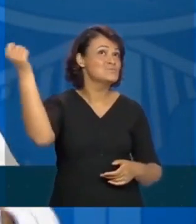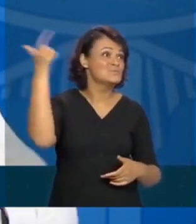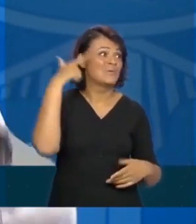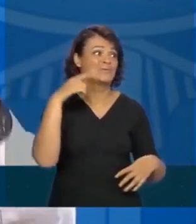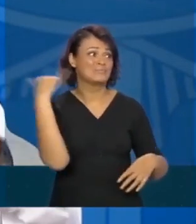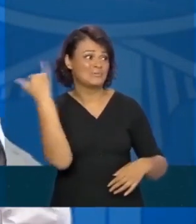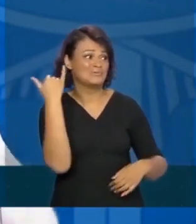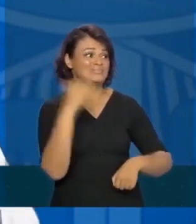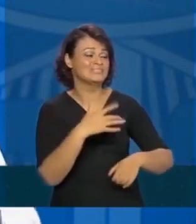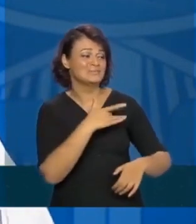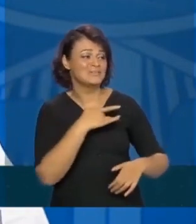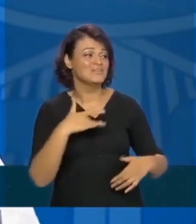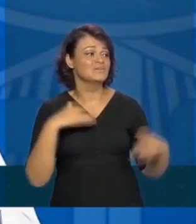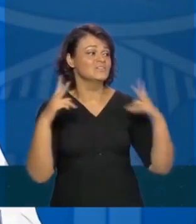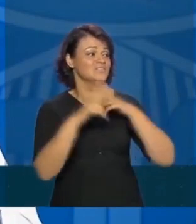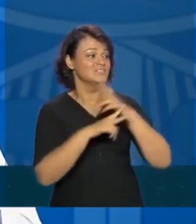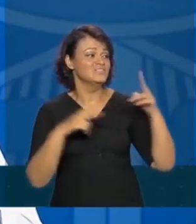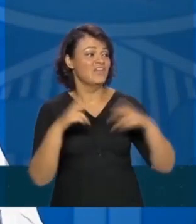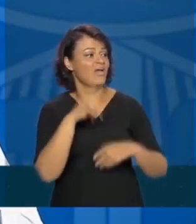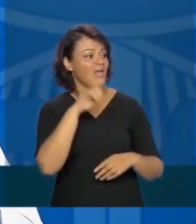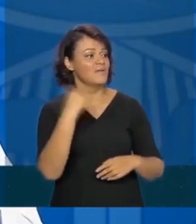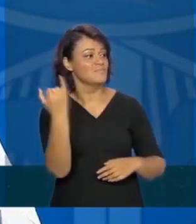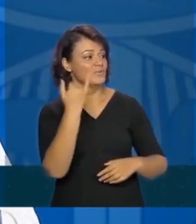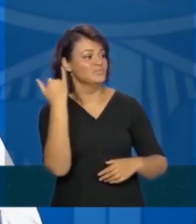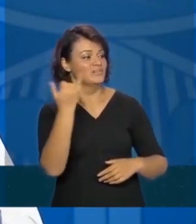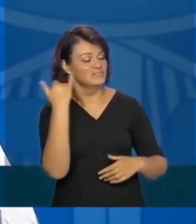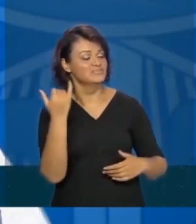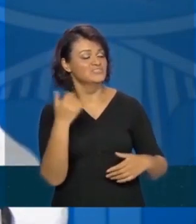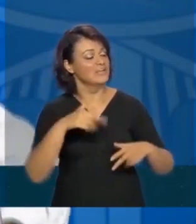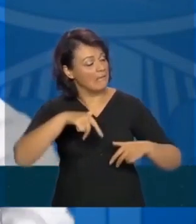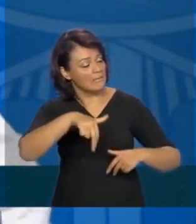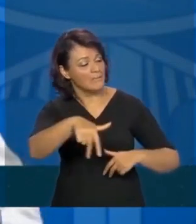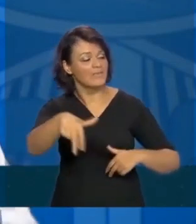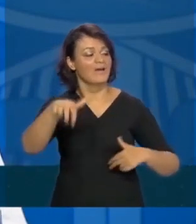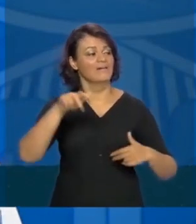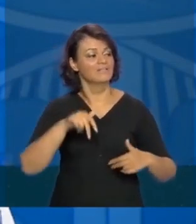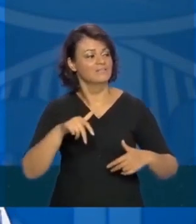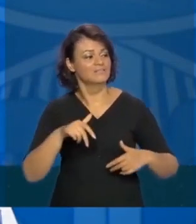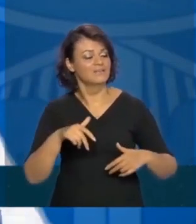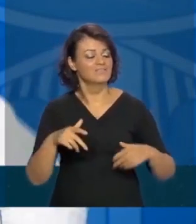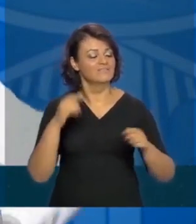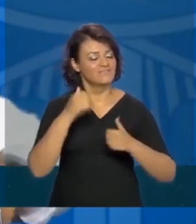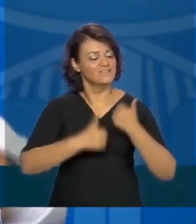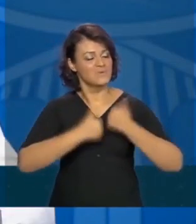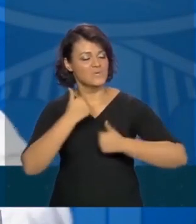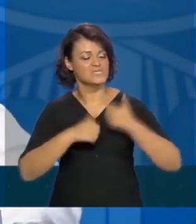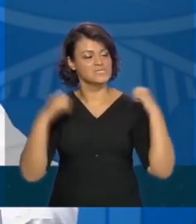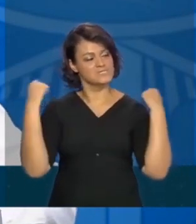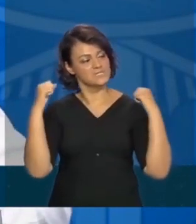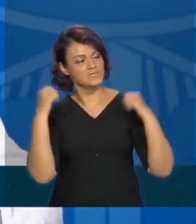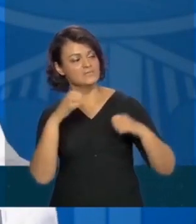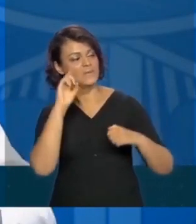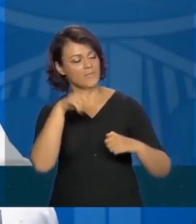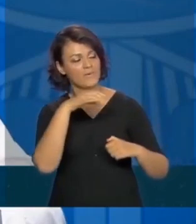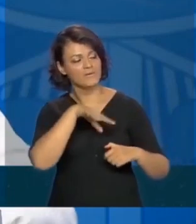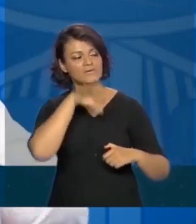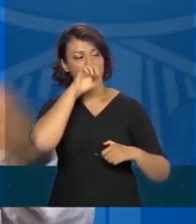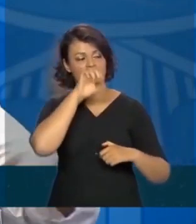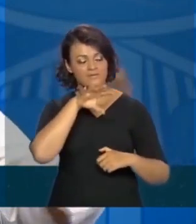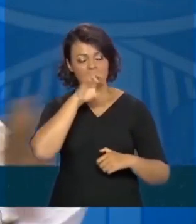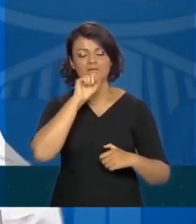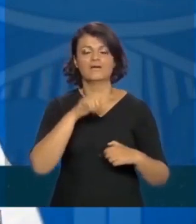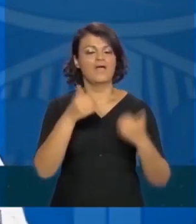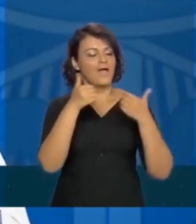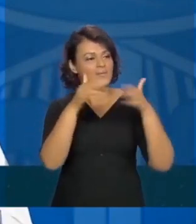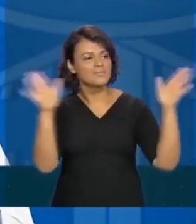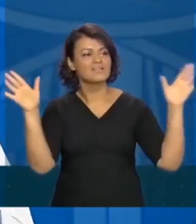pouco de sol ventilar super importante uma caminhada fazer um pouco de exercício exercício respiratório